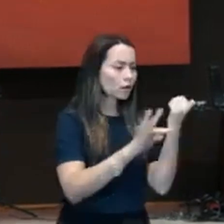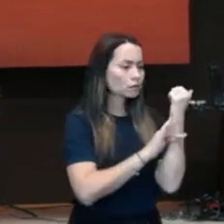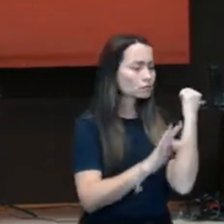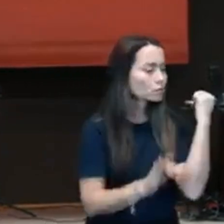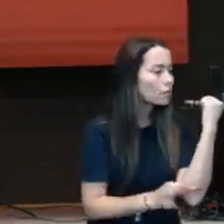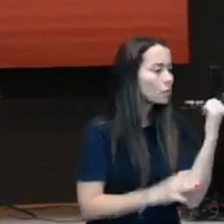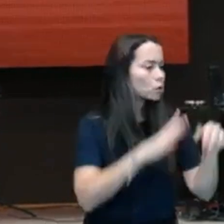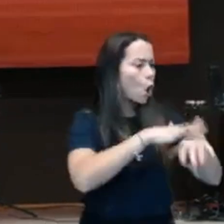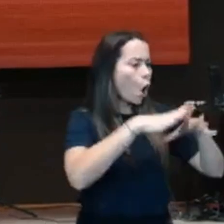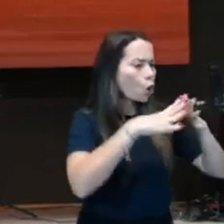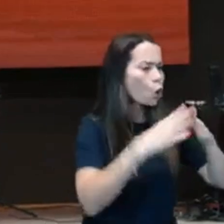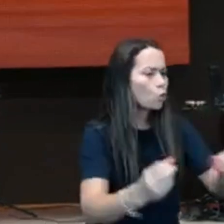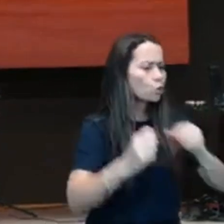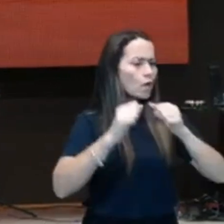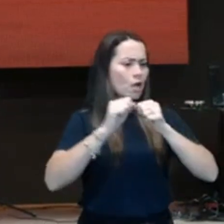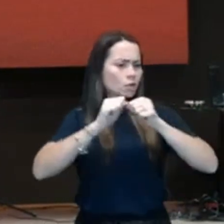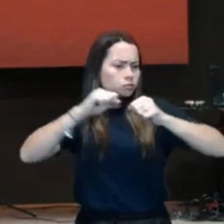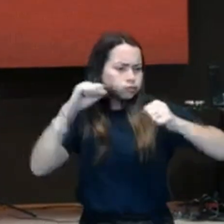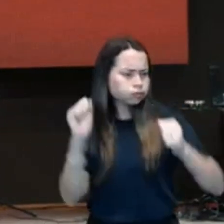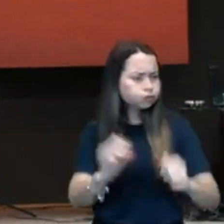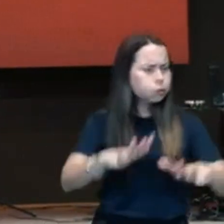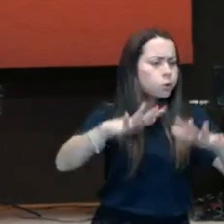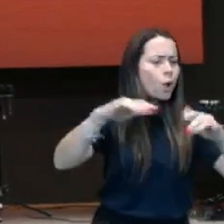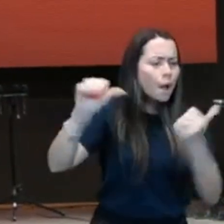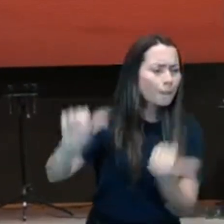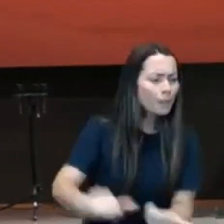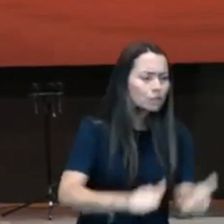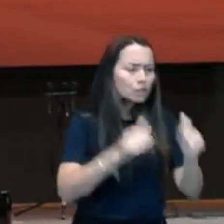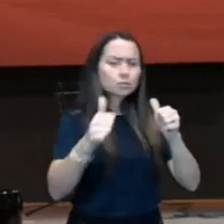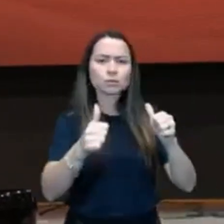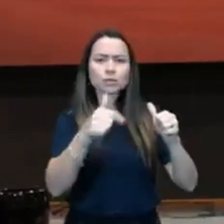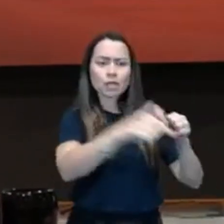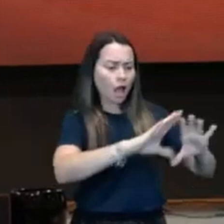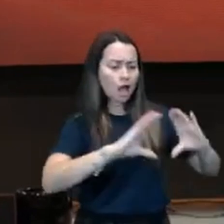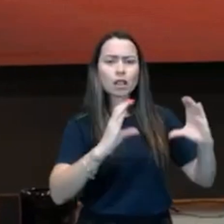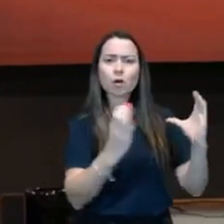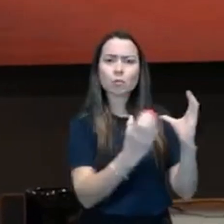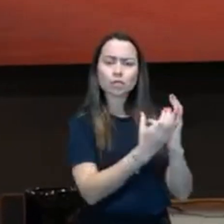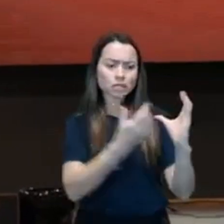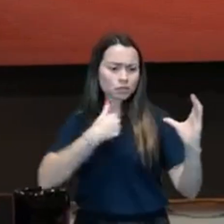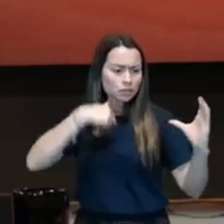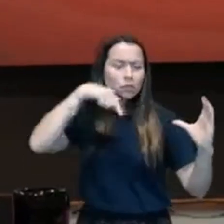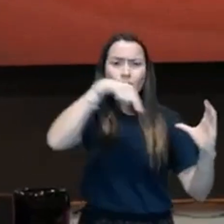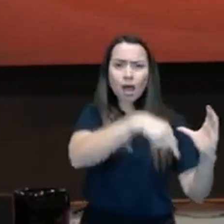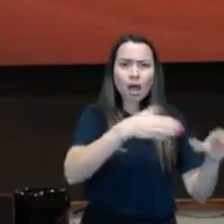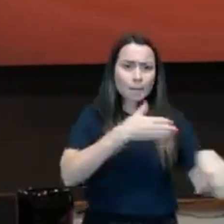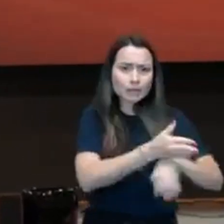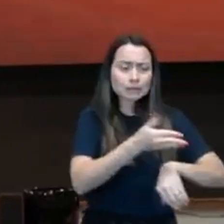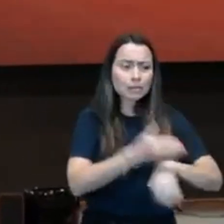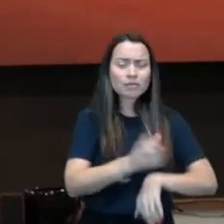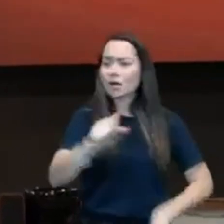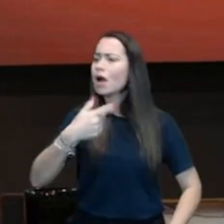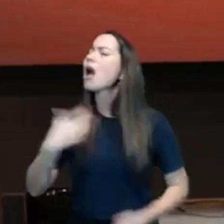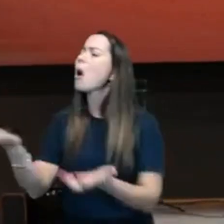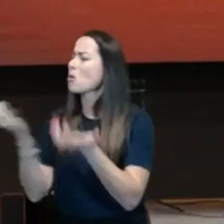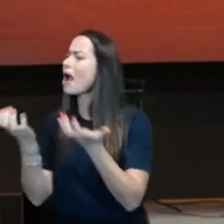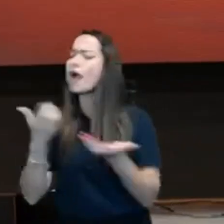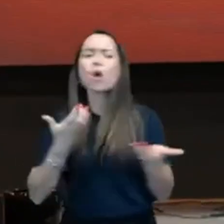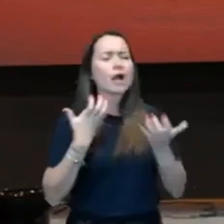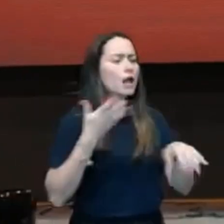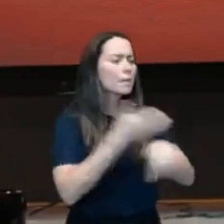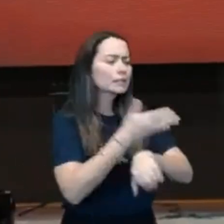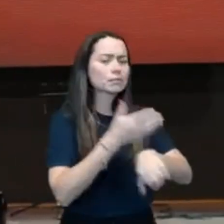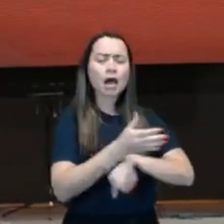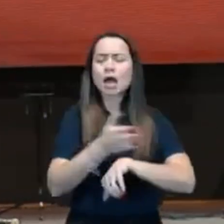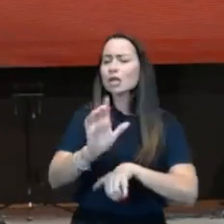cura, milagre, batismo. E aí, a comunidade em eu estava, muitos irmãos, olha, eu quero ir também, eu quero ir também. E a gente montou uma